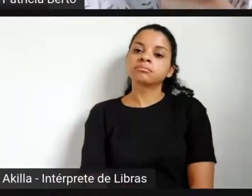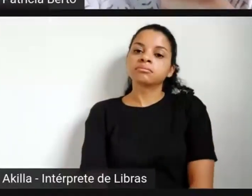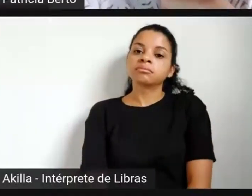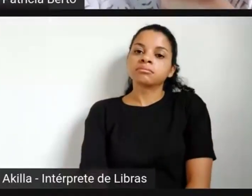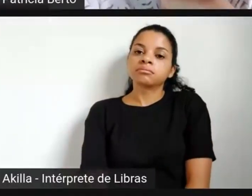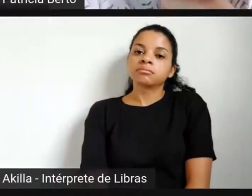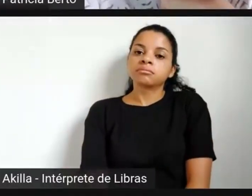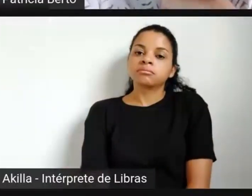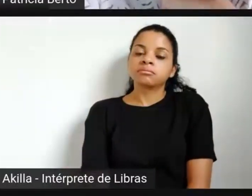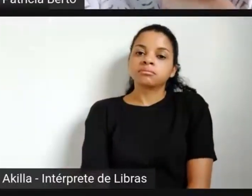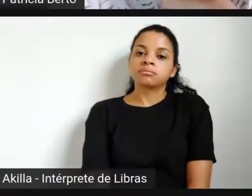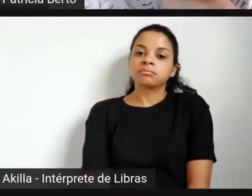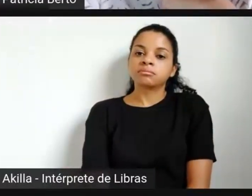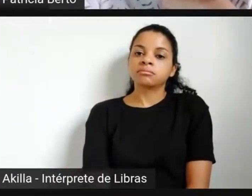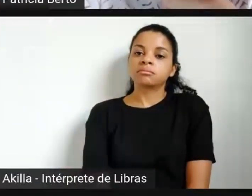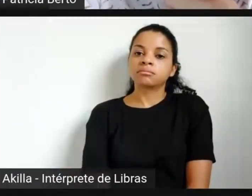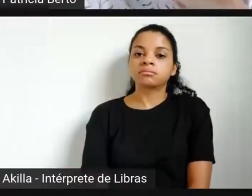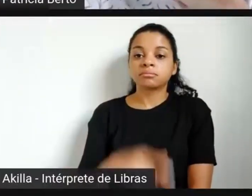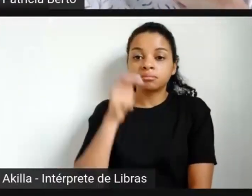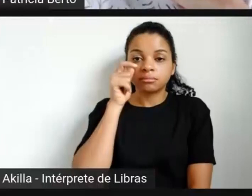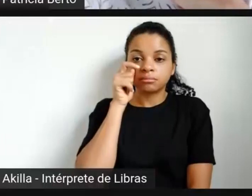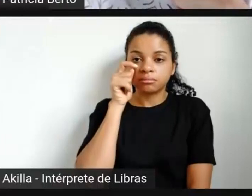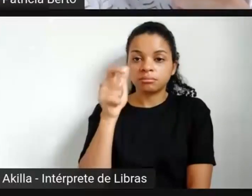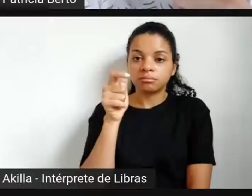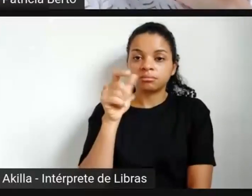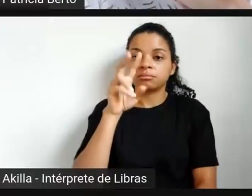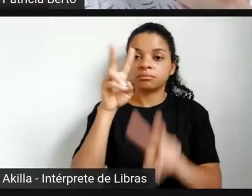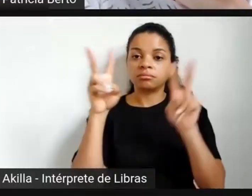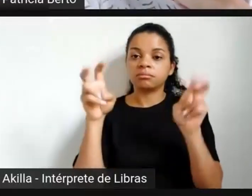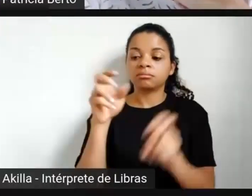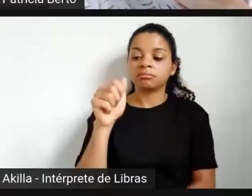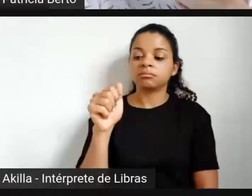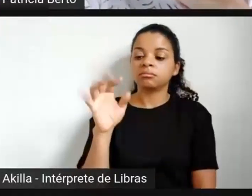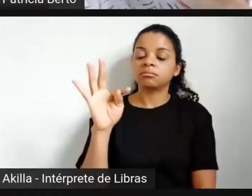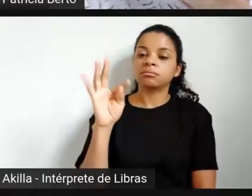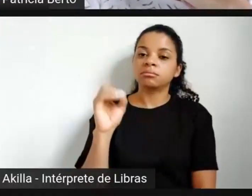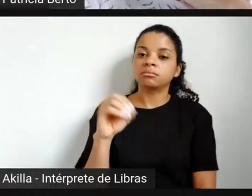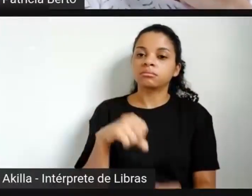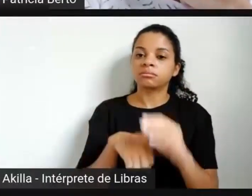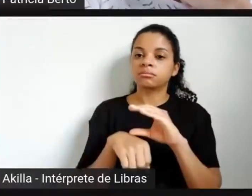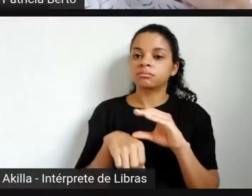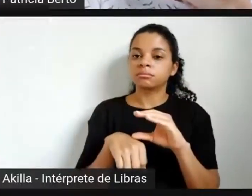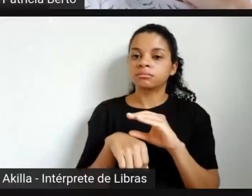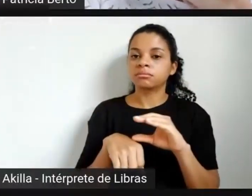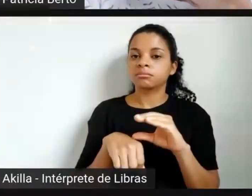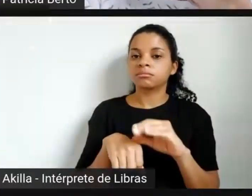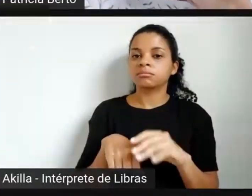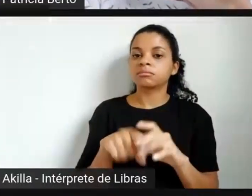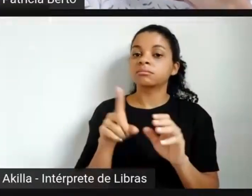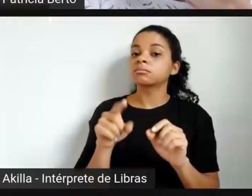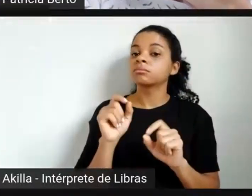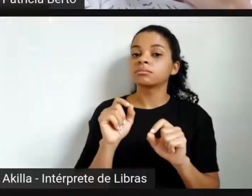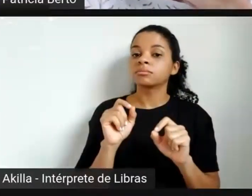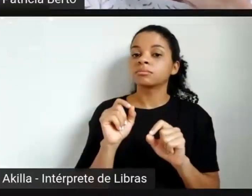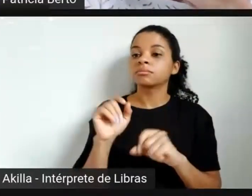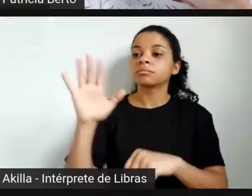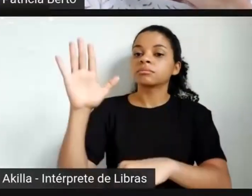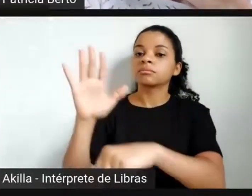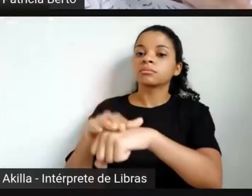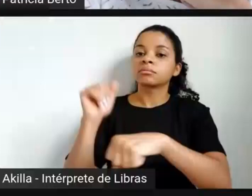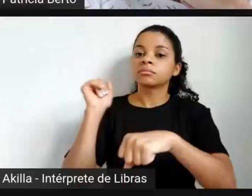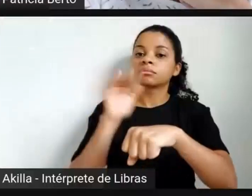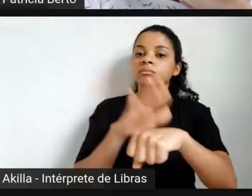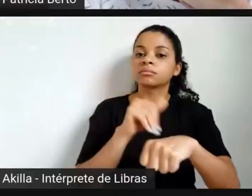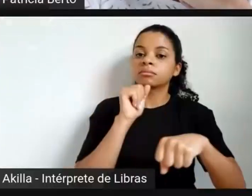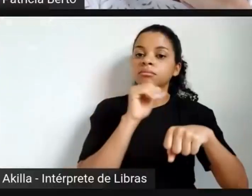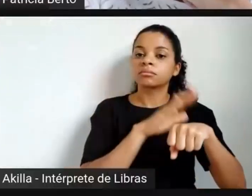uma coisa interessante sobre o ato de constituição. O ato de constituição, ele convoca a próxima fase, que é a fase de instalação.